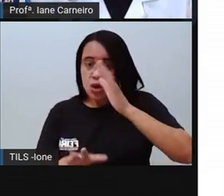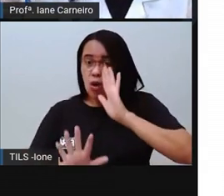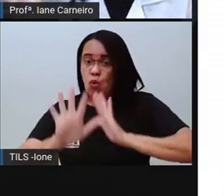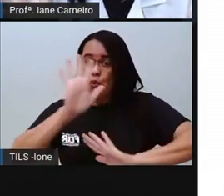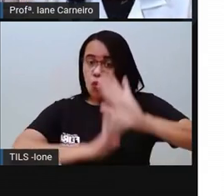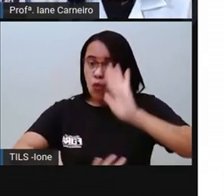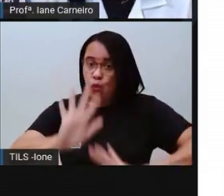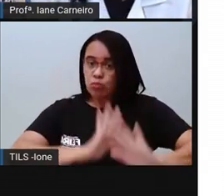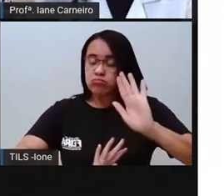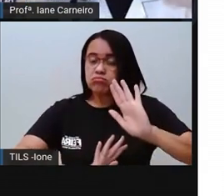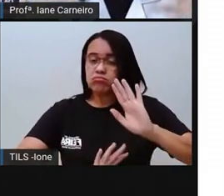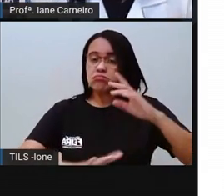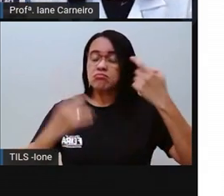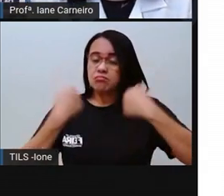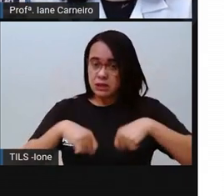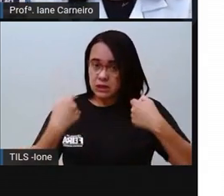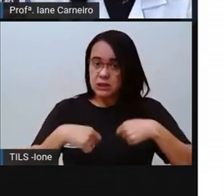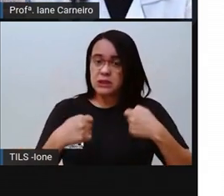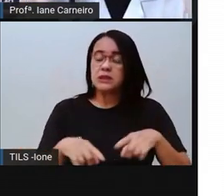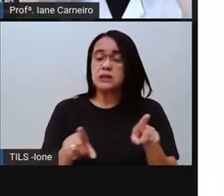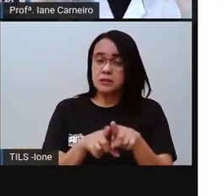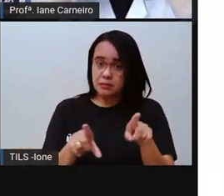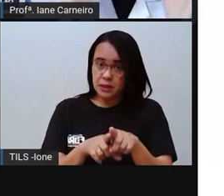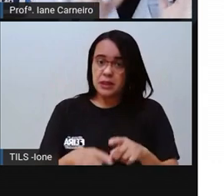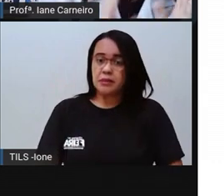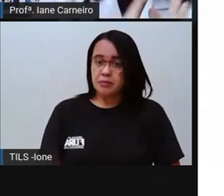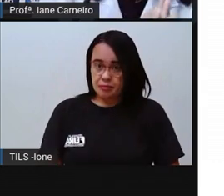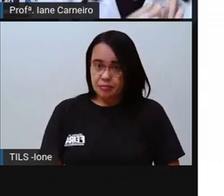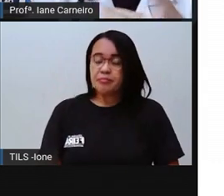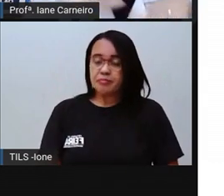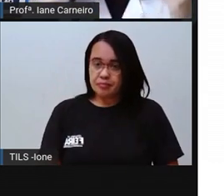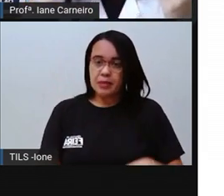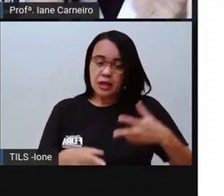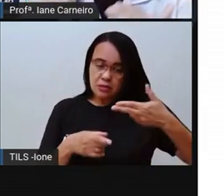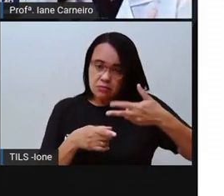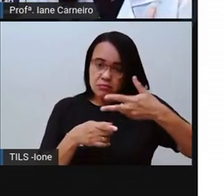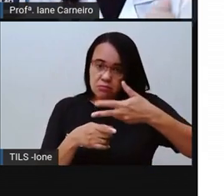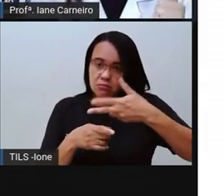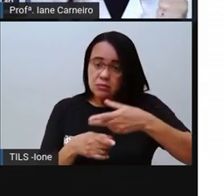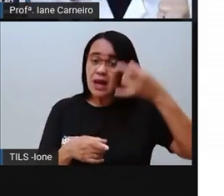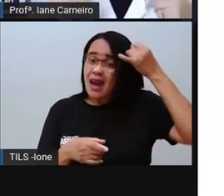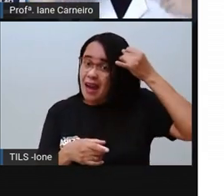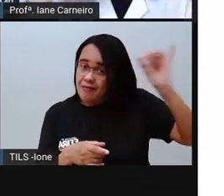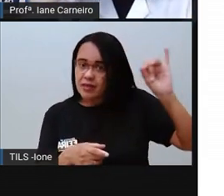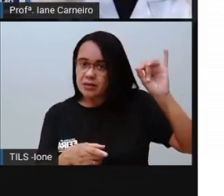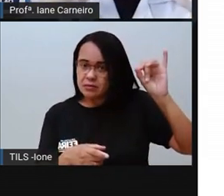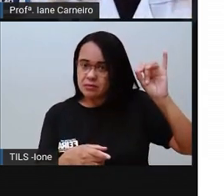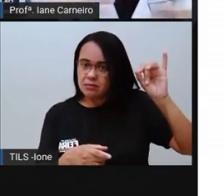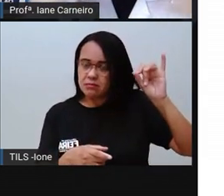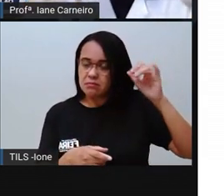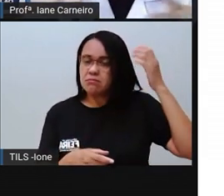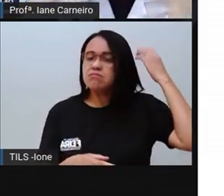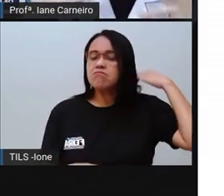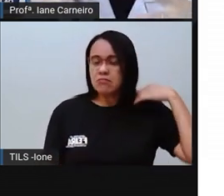regras, né? Aluno de Proiane já ouviu falar isso. Então, tesoura, evitem mexer. Usem